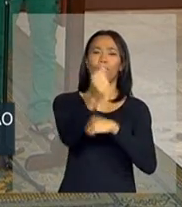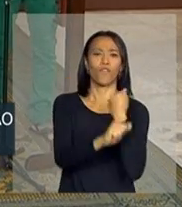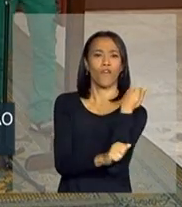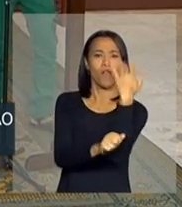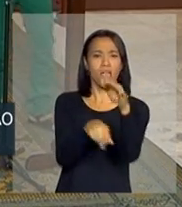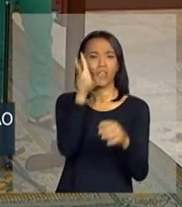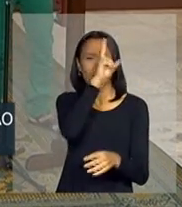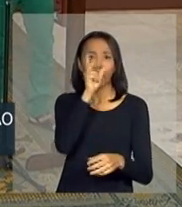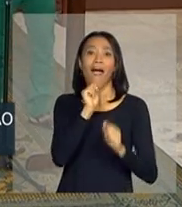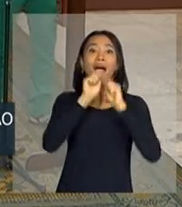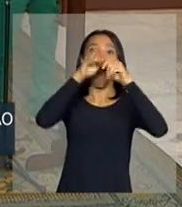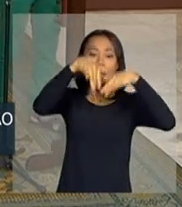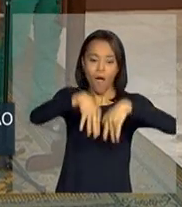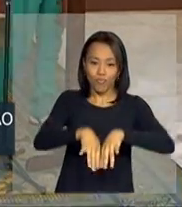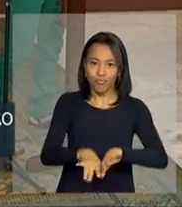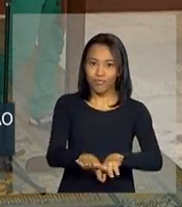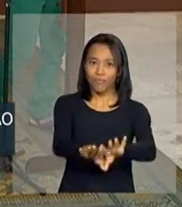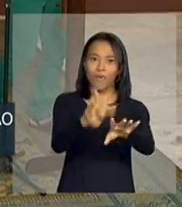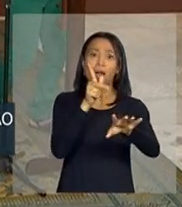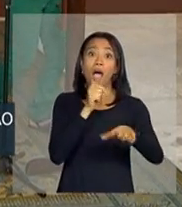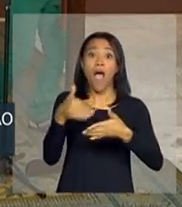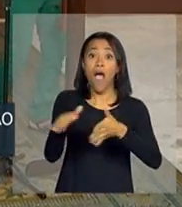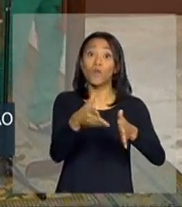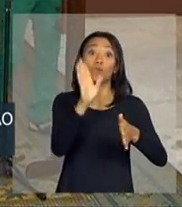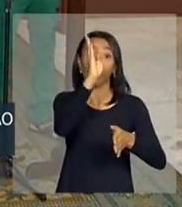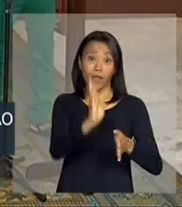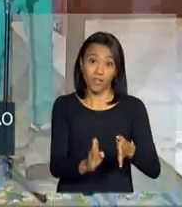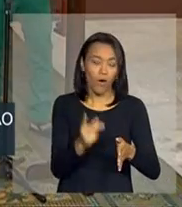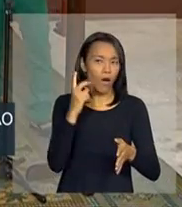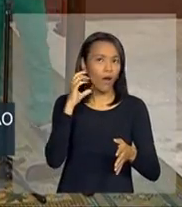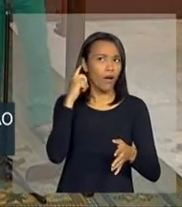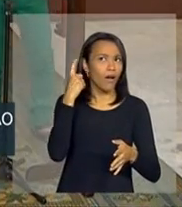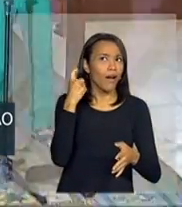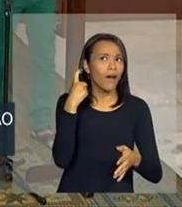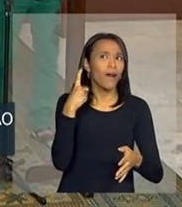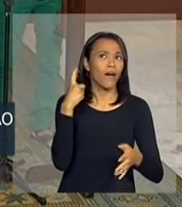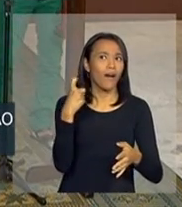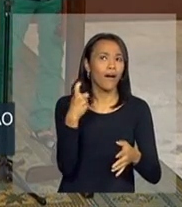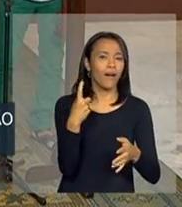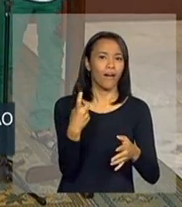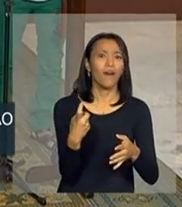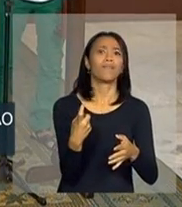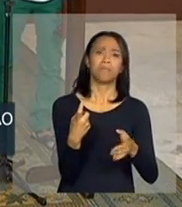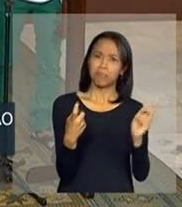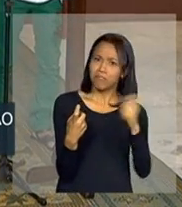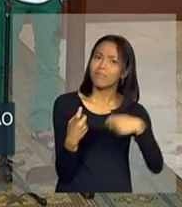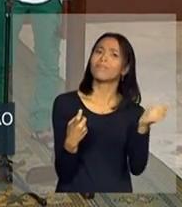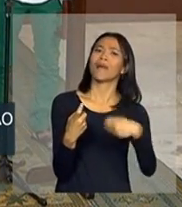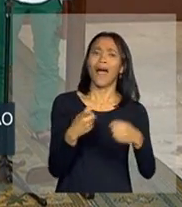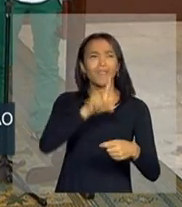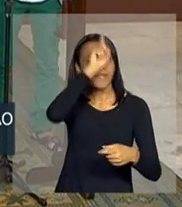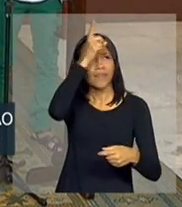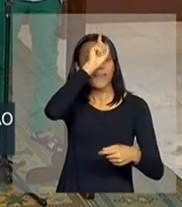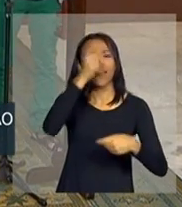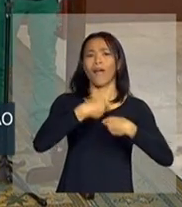Brasil, né? Ó, quando fizer assim, né? E claro, dá pra você fazer muitas coisas. É, por exemplo,